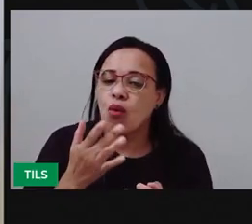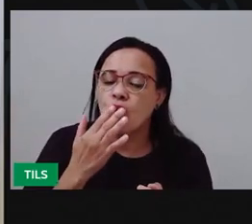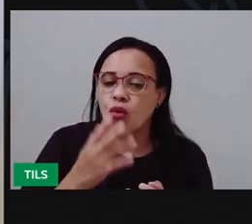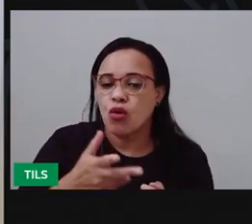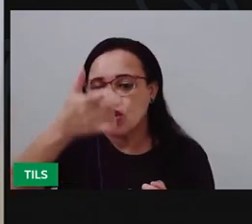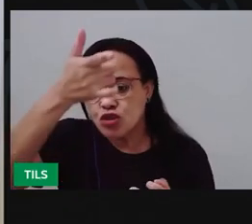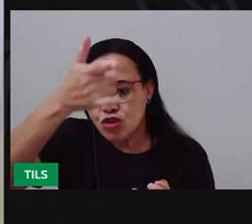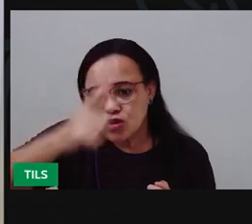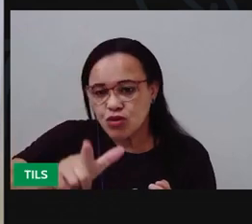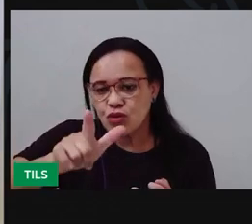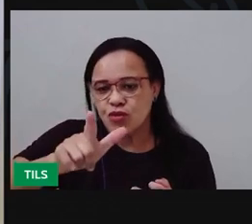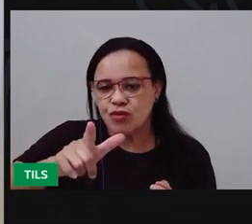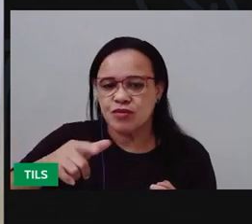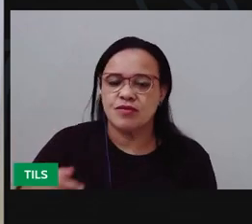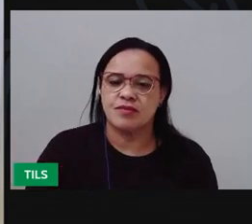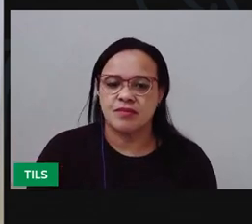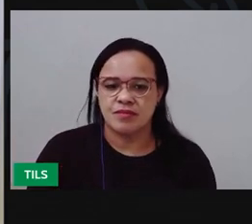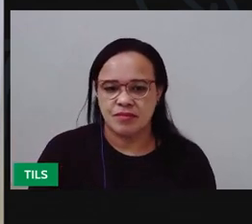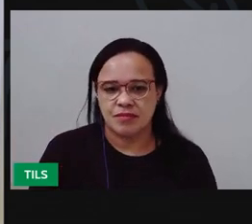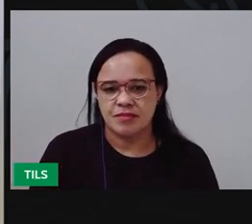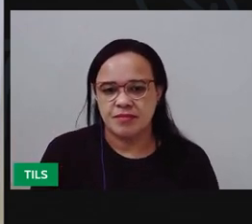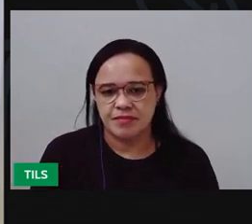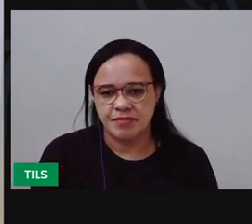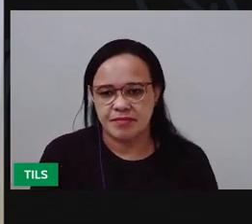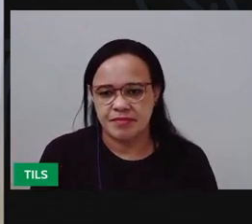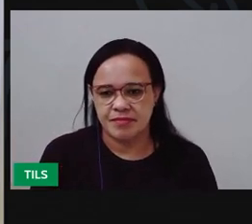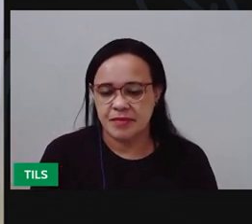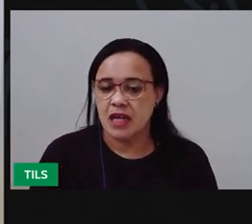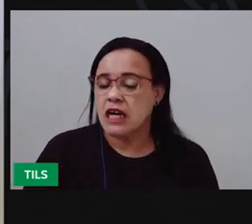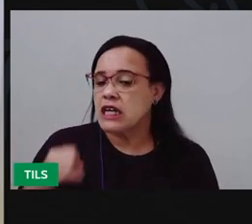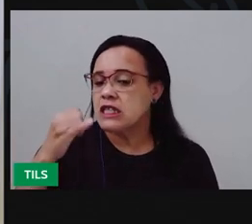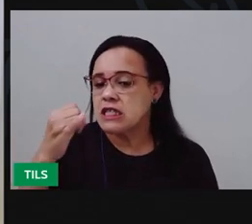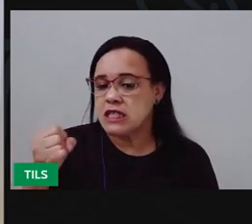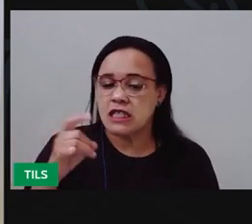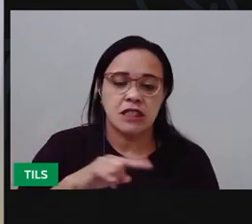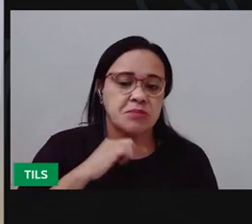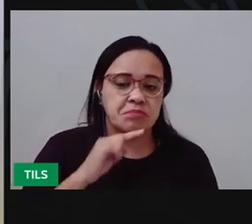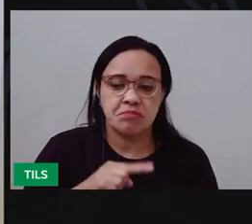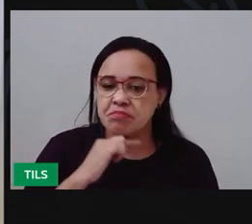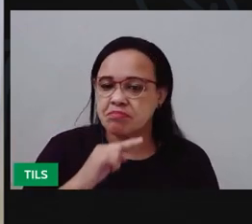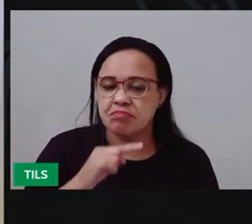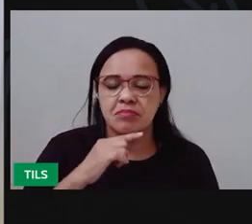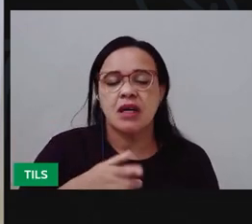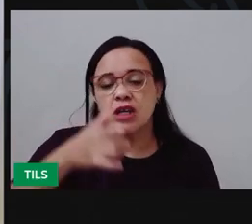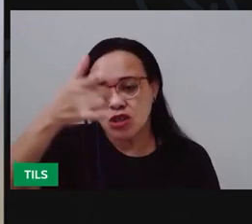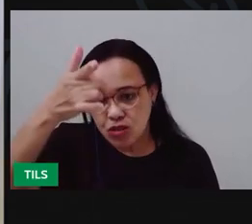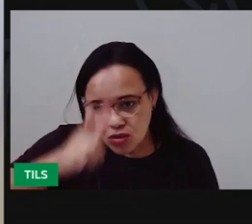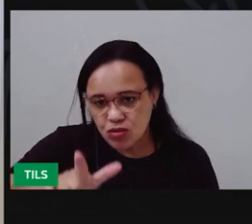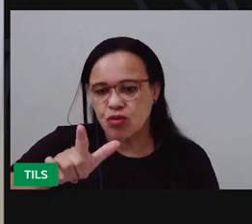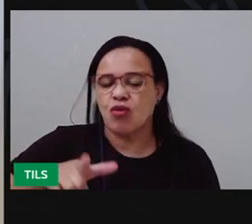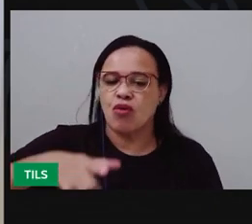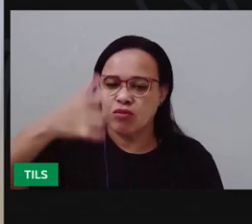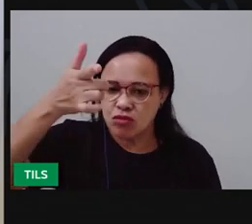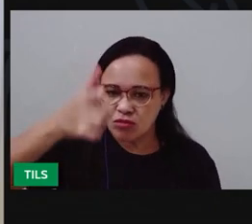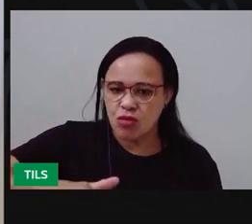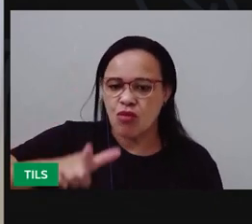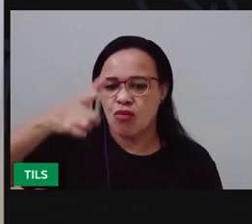Porque se você passa e ela ainda não está mostrando, não marcou lá no papel,